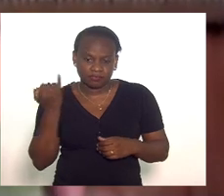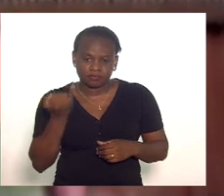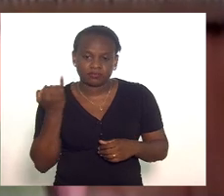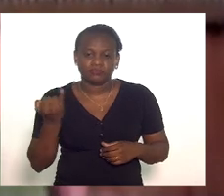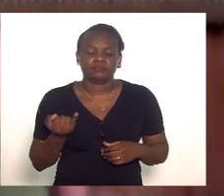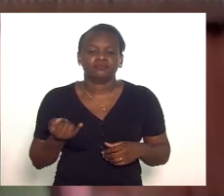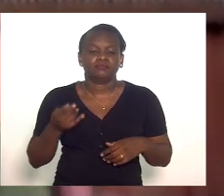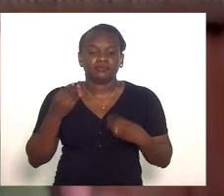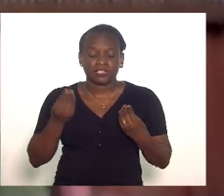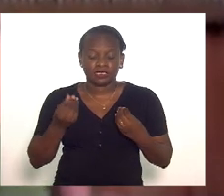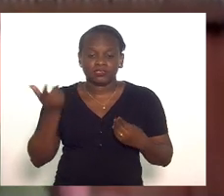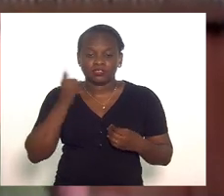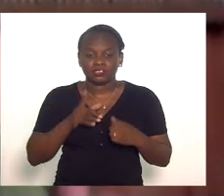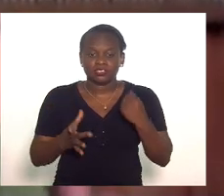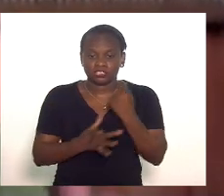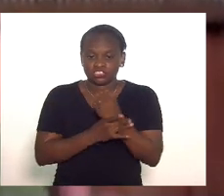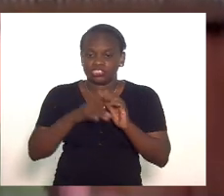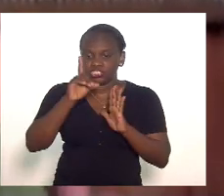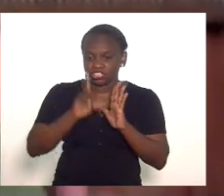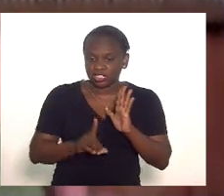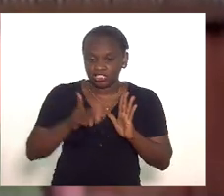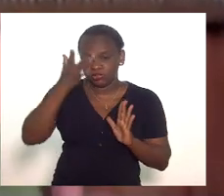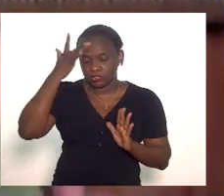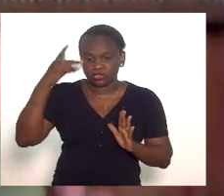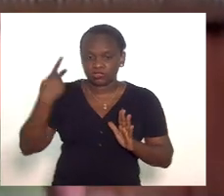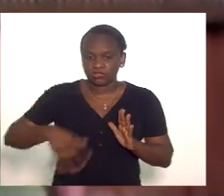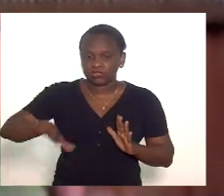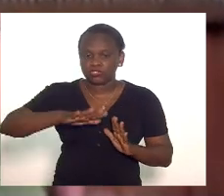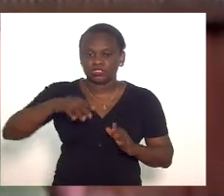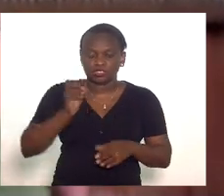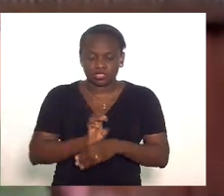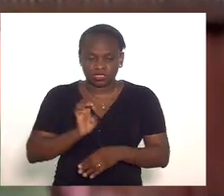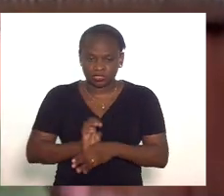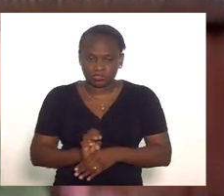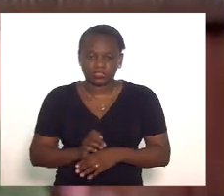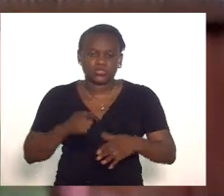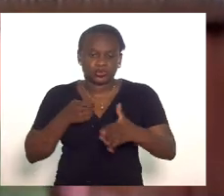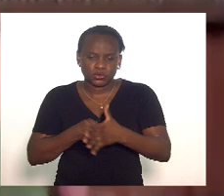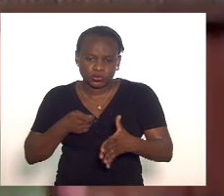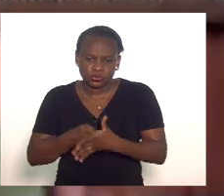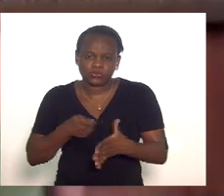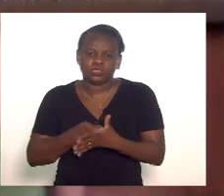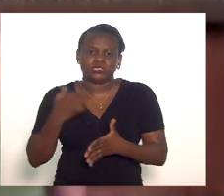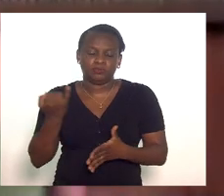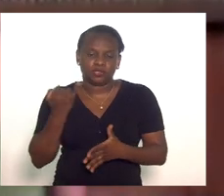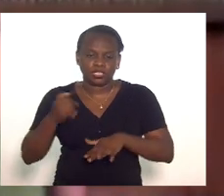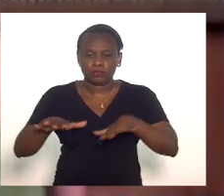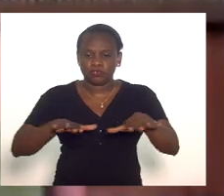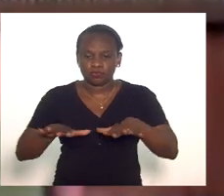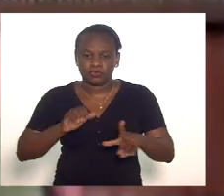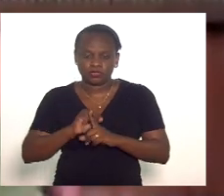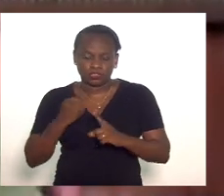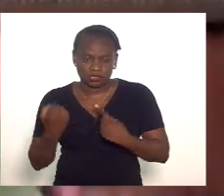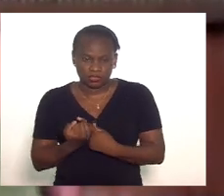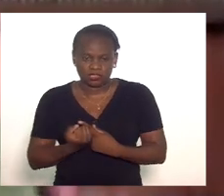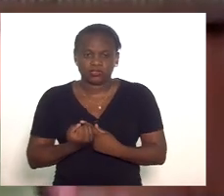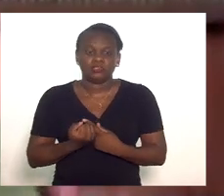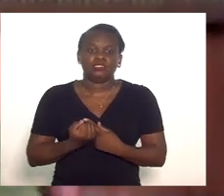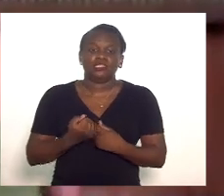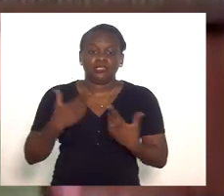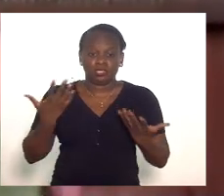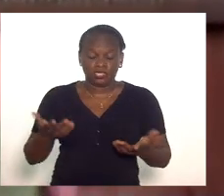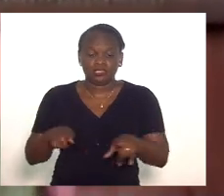para garantia dos direitos aqui no Estado luta importante dos movimentos sociais quero